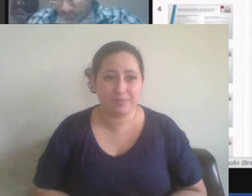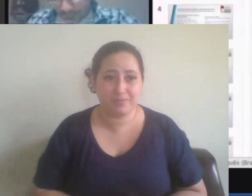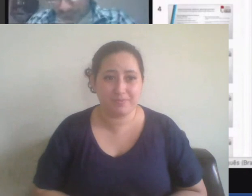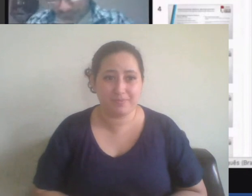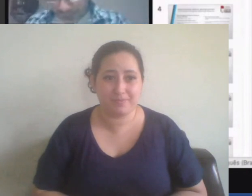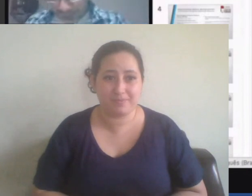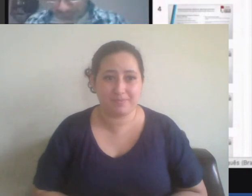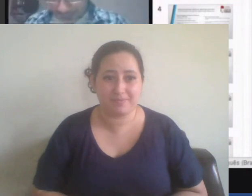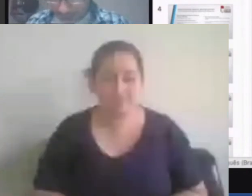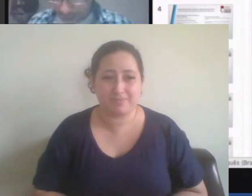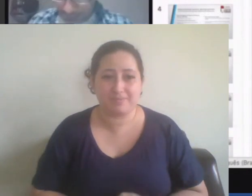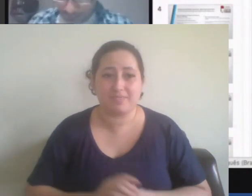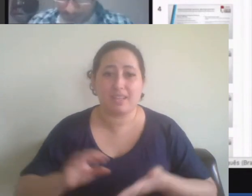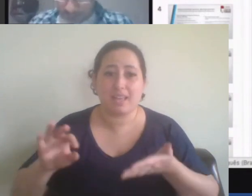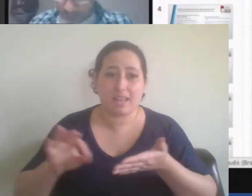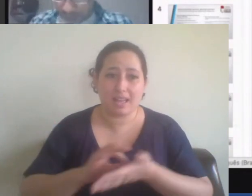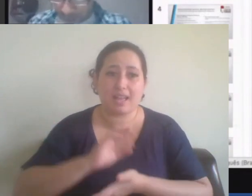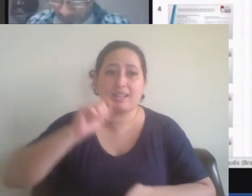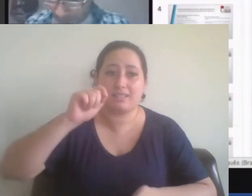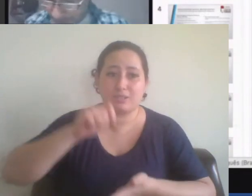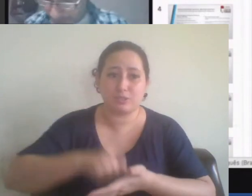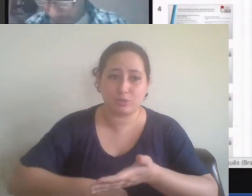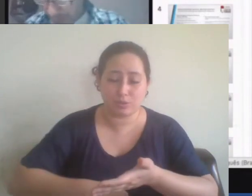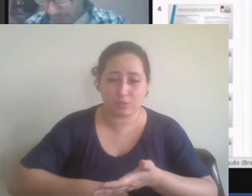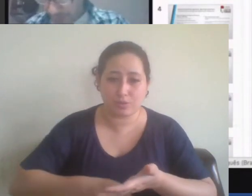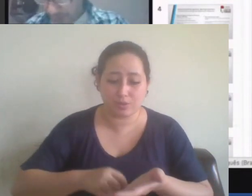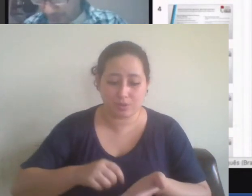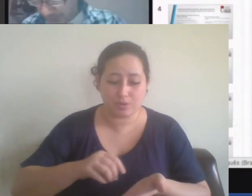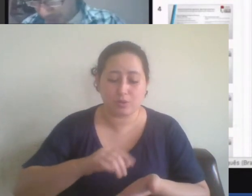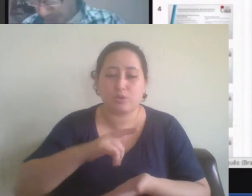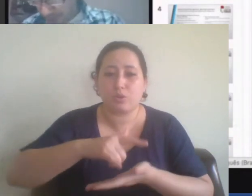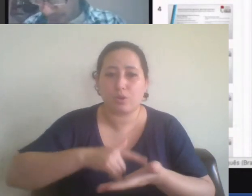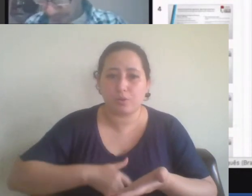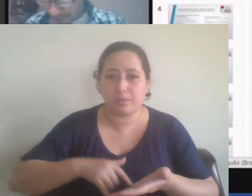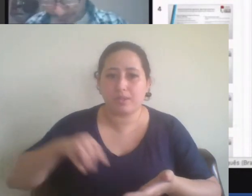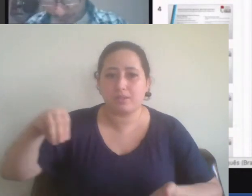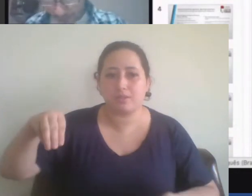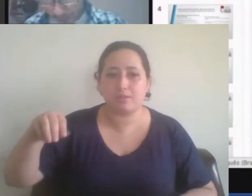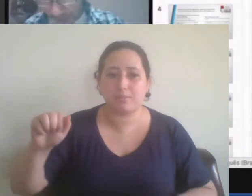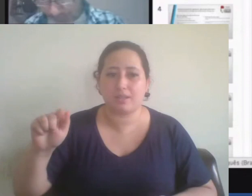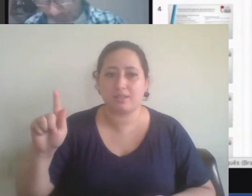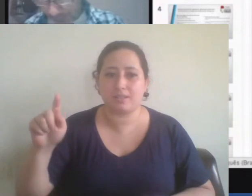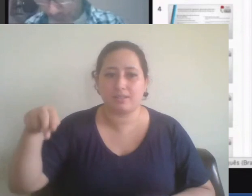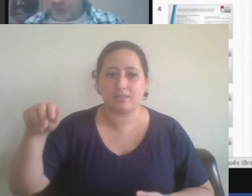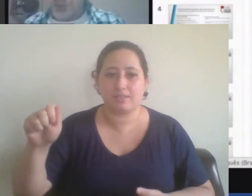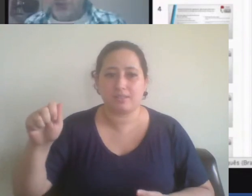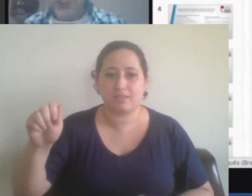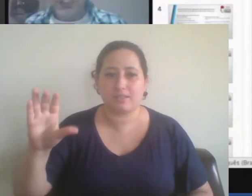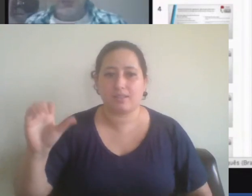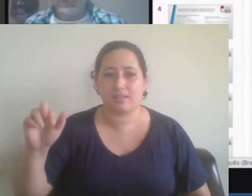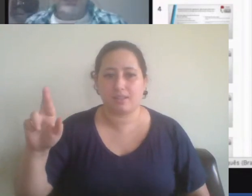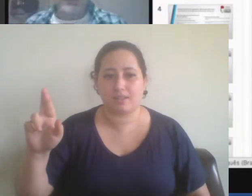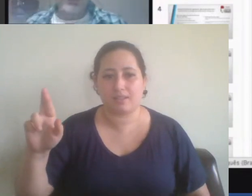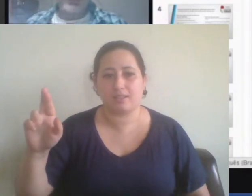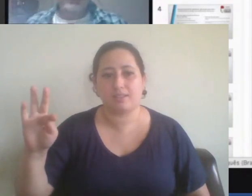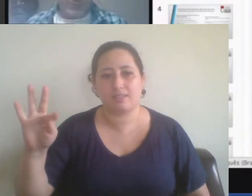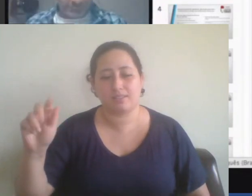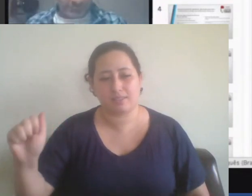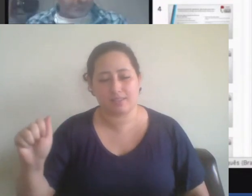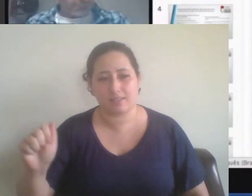Assinou a Magna Carta, em 1215, que previa a libertação do poder real e o